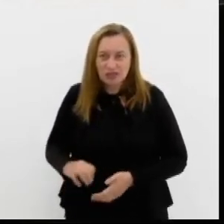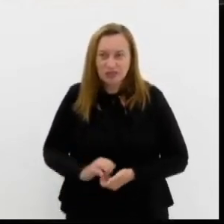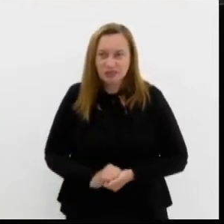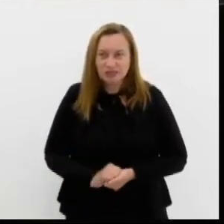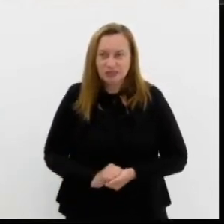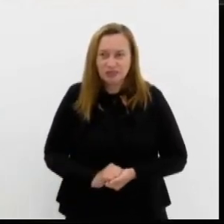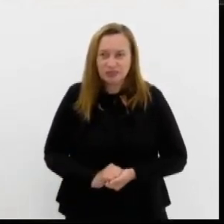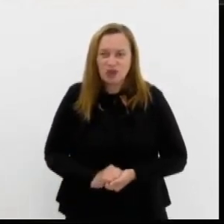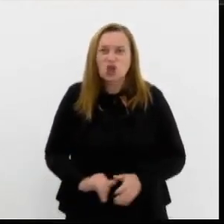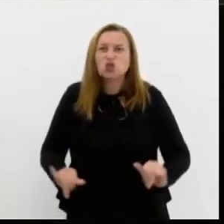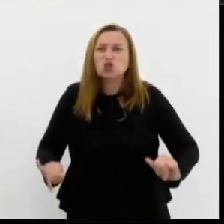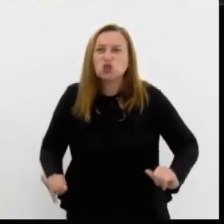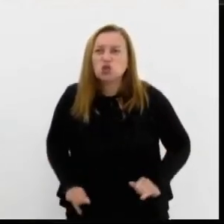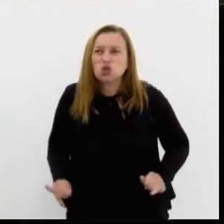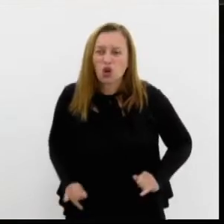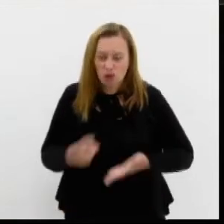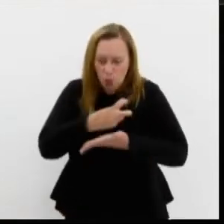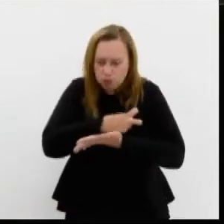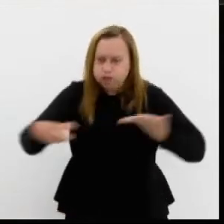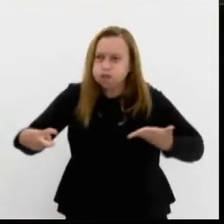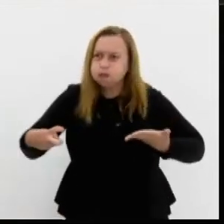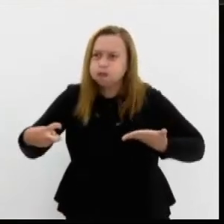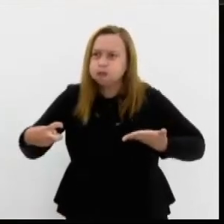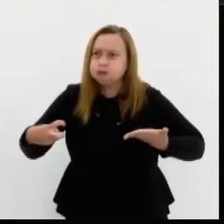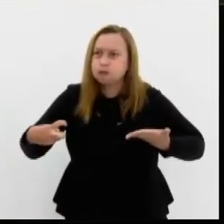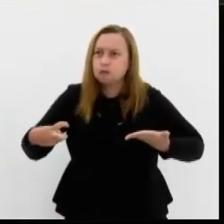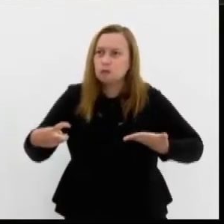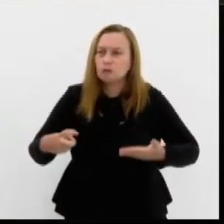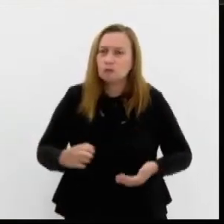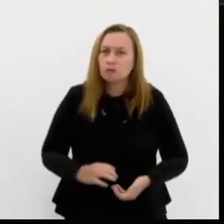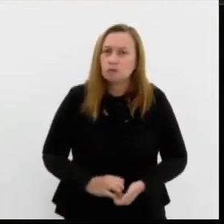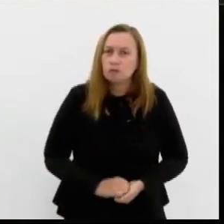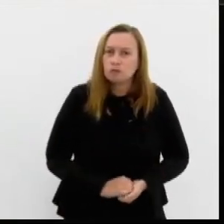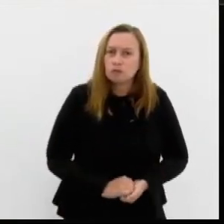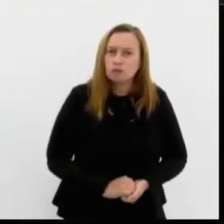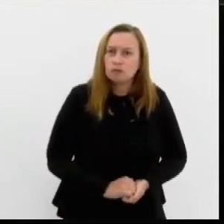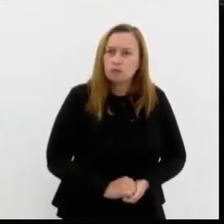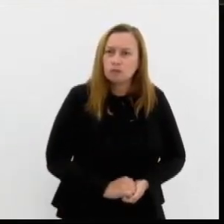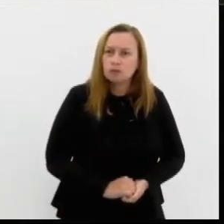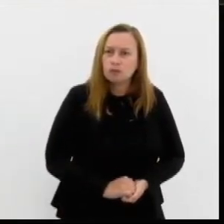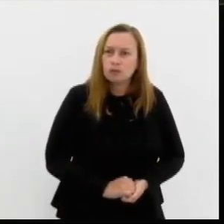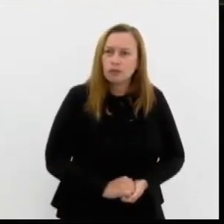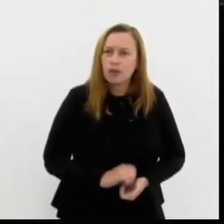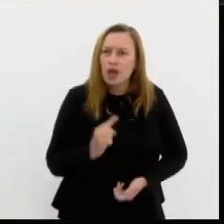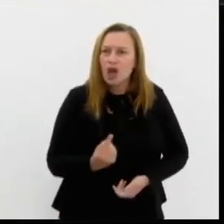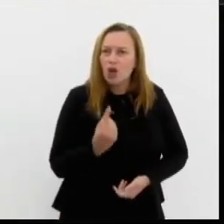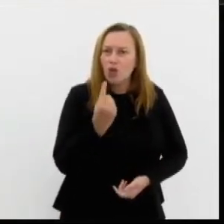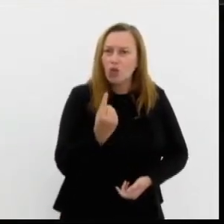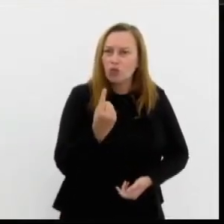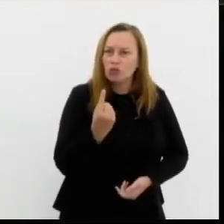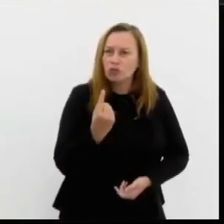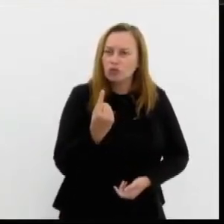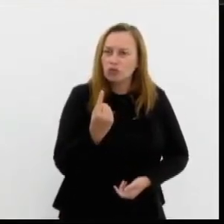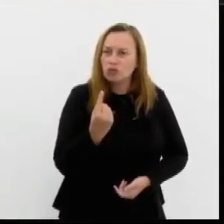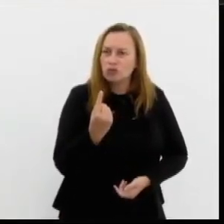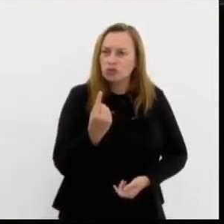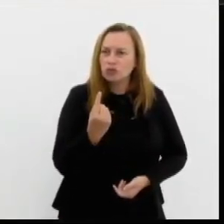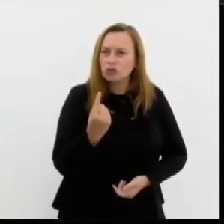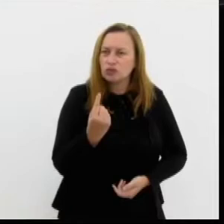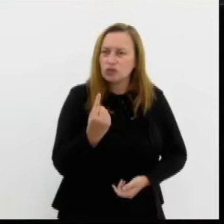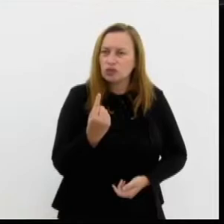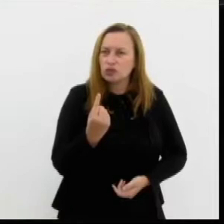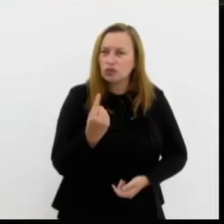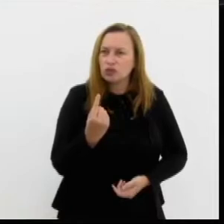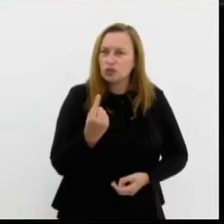sofra o impeachment. É a única maneira que nós temos